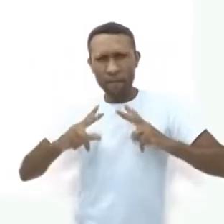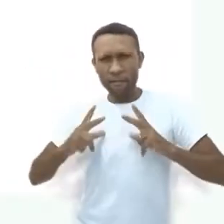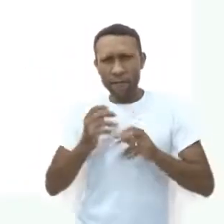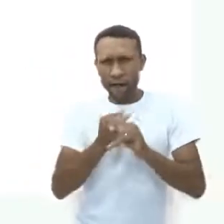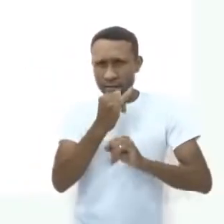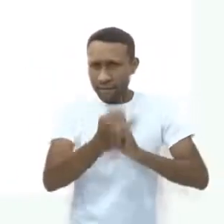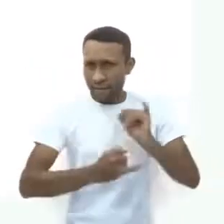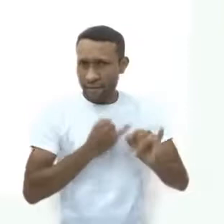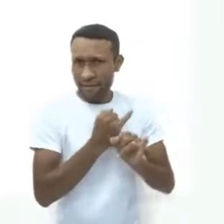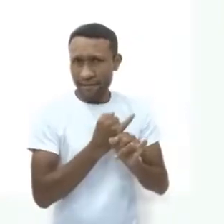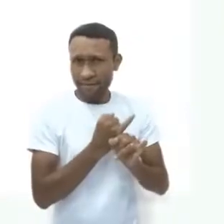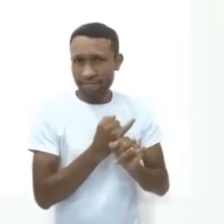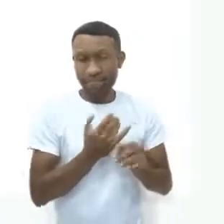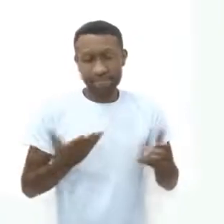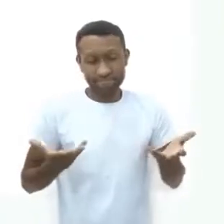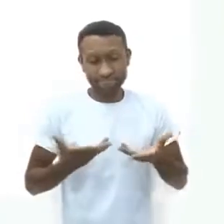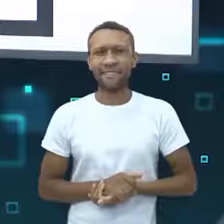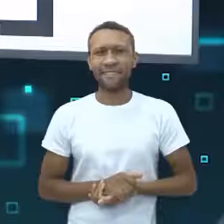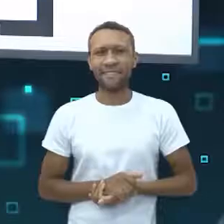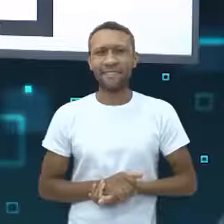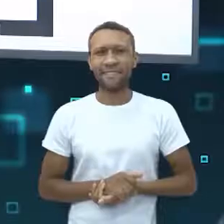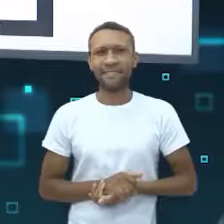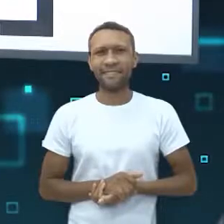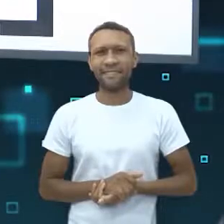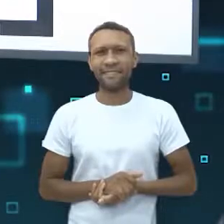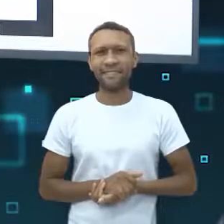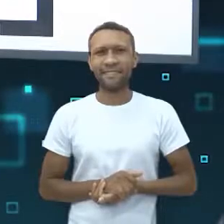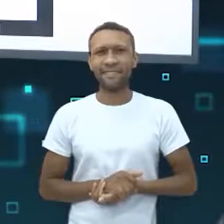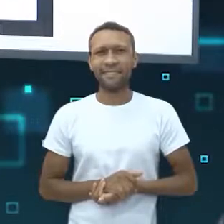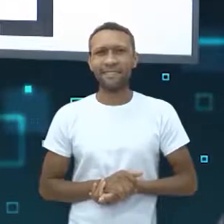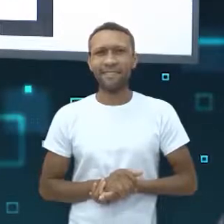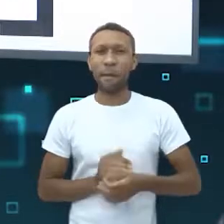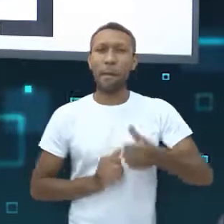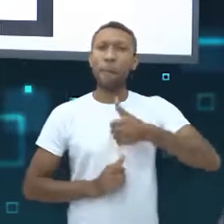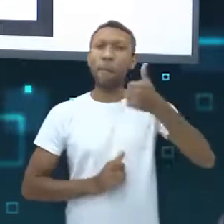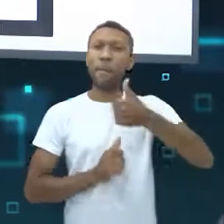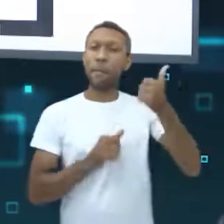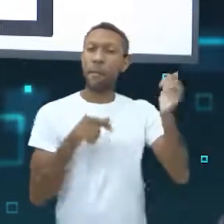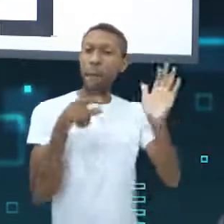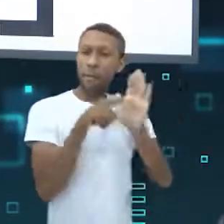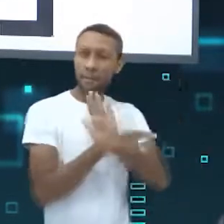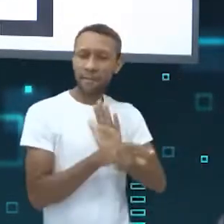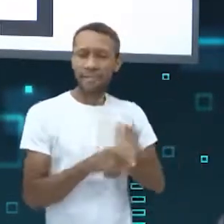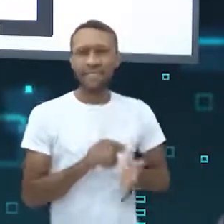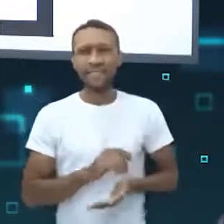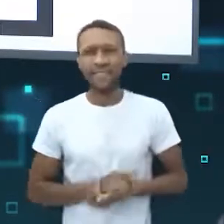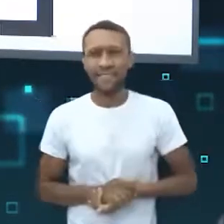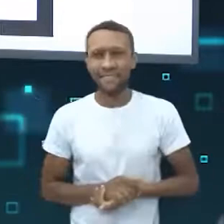Nós vamos jogar agora para descobrir. Pergunta número 1. Estão preparados?